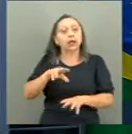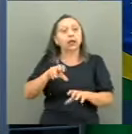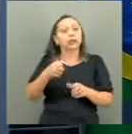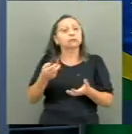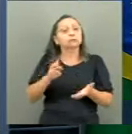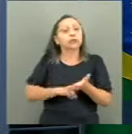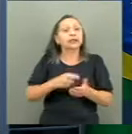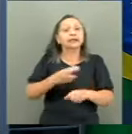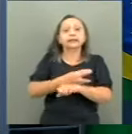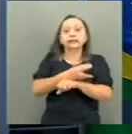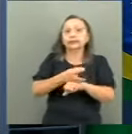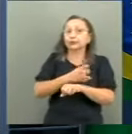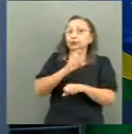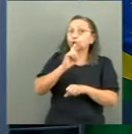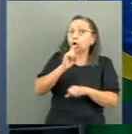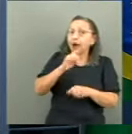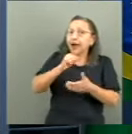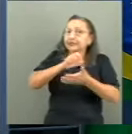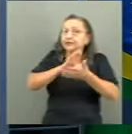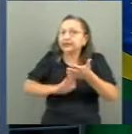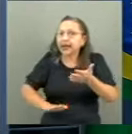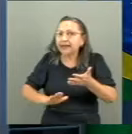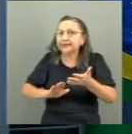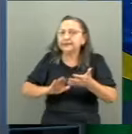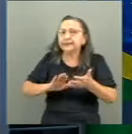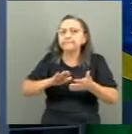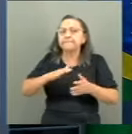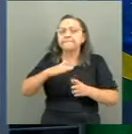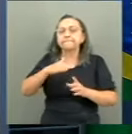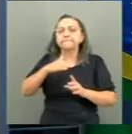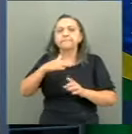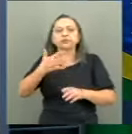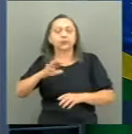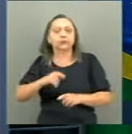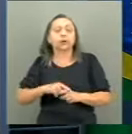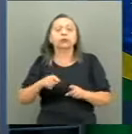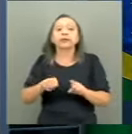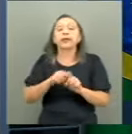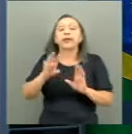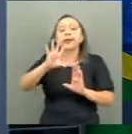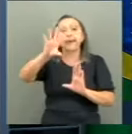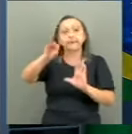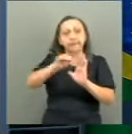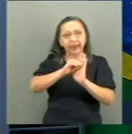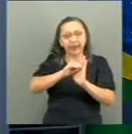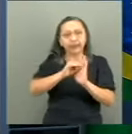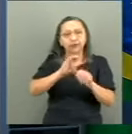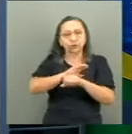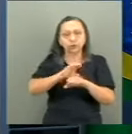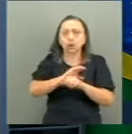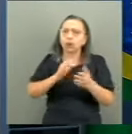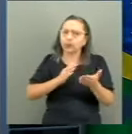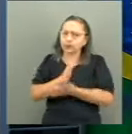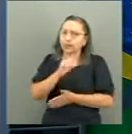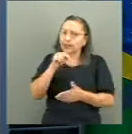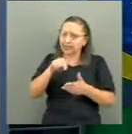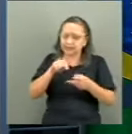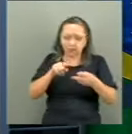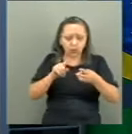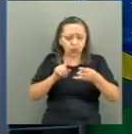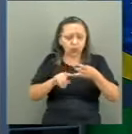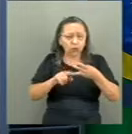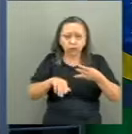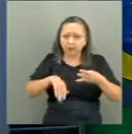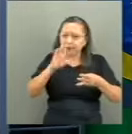somente nas atividades de meio. Regulamentação da Emenda Constitucional. Esse é o mais forte de tudo. E o